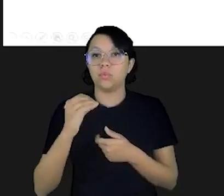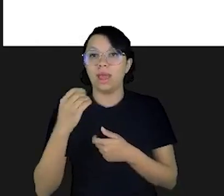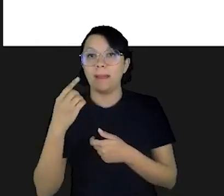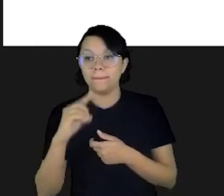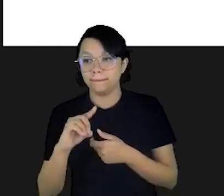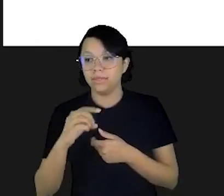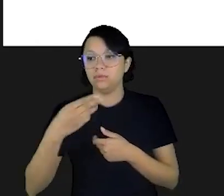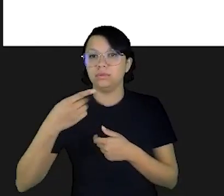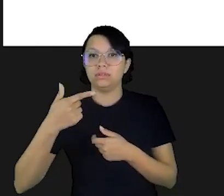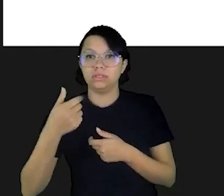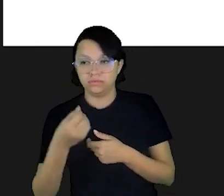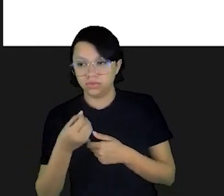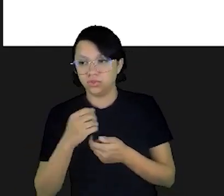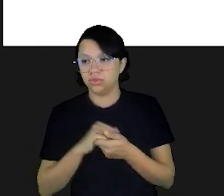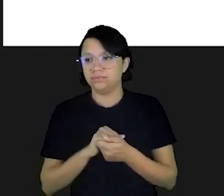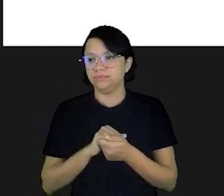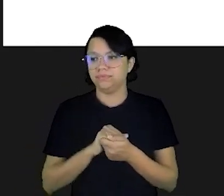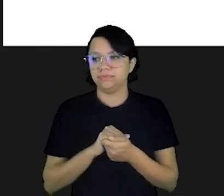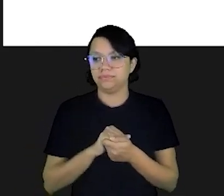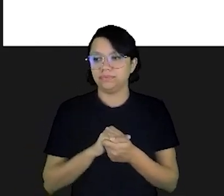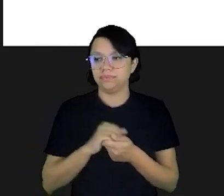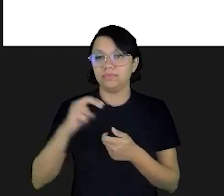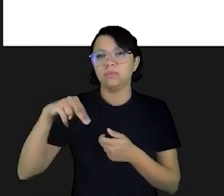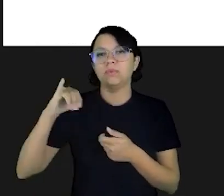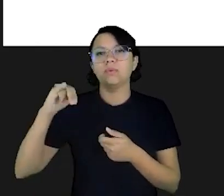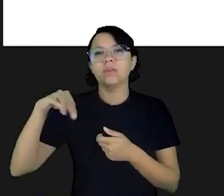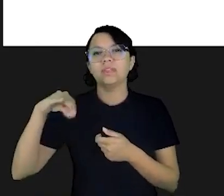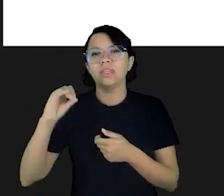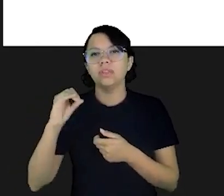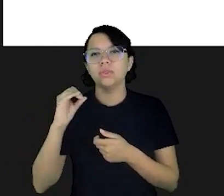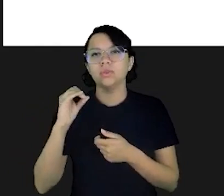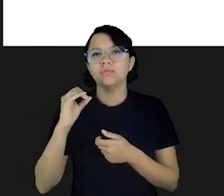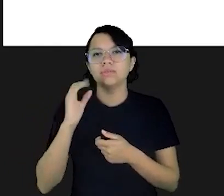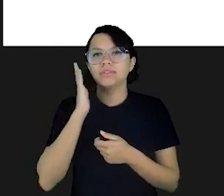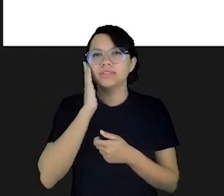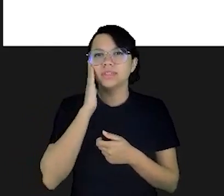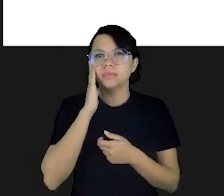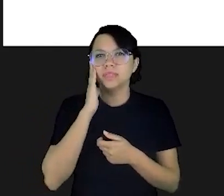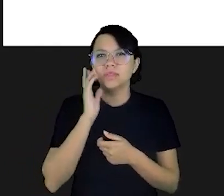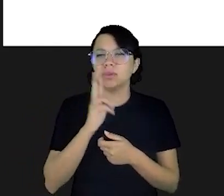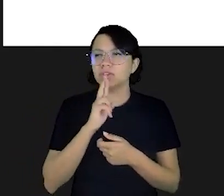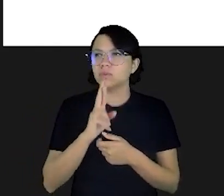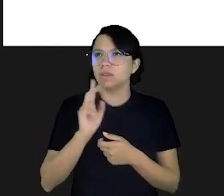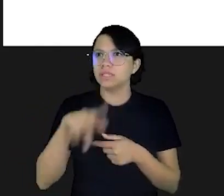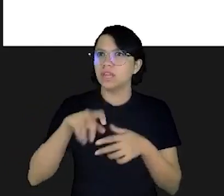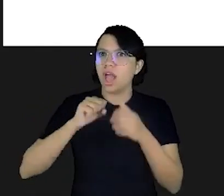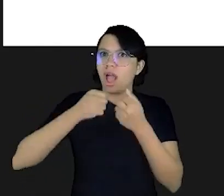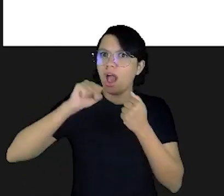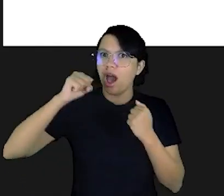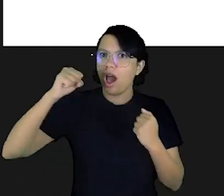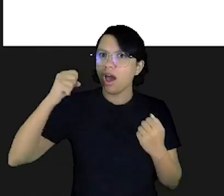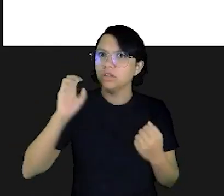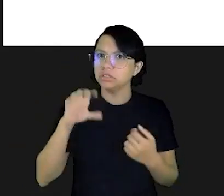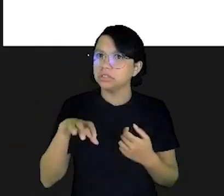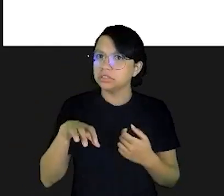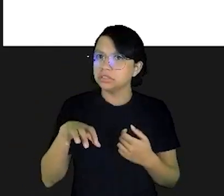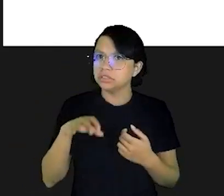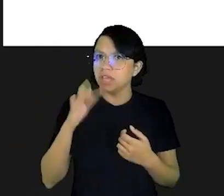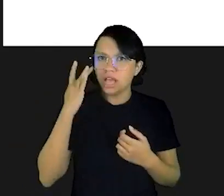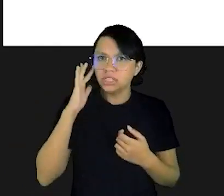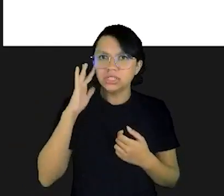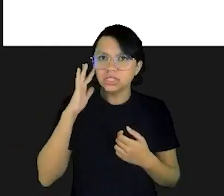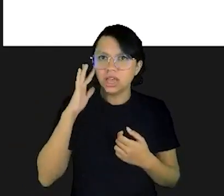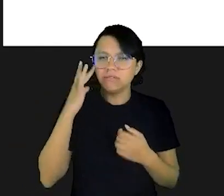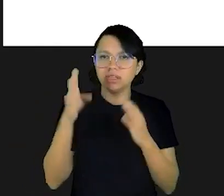Quarenta mil, trezentos e vinte. Nino, você já tinha noção que o resultado desta conta era tão alto assim? Você